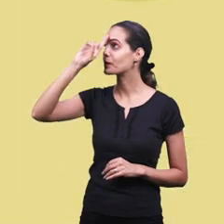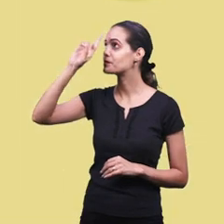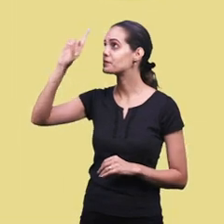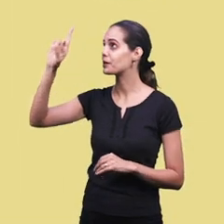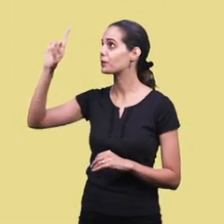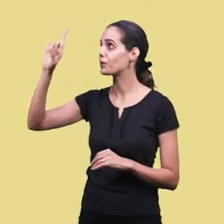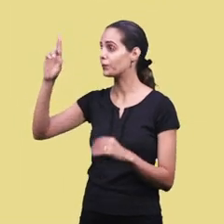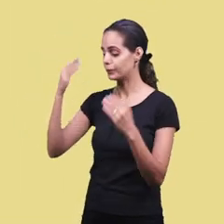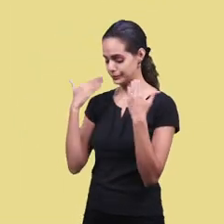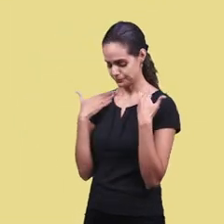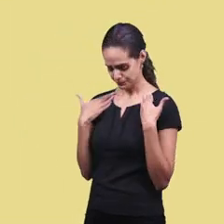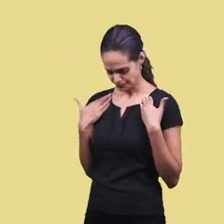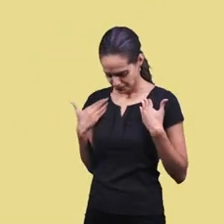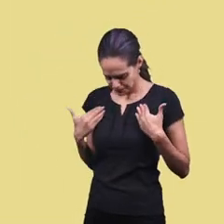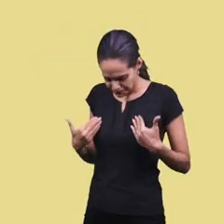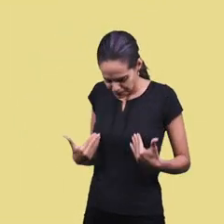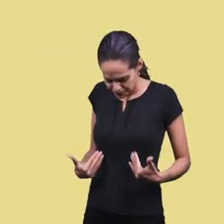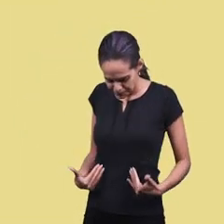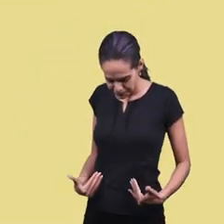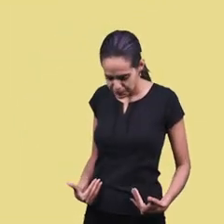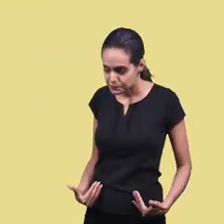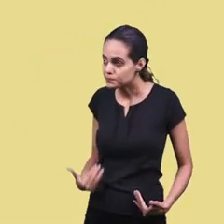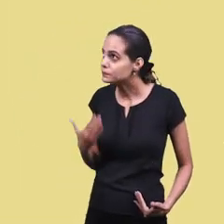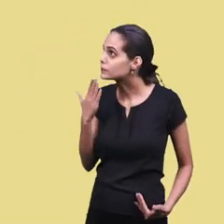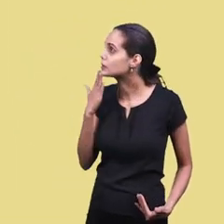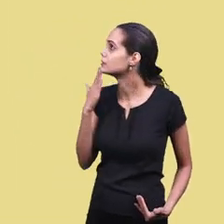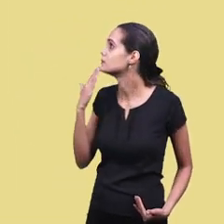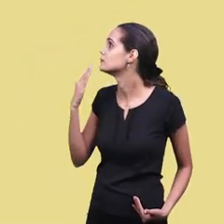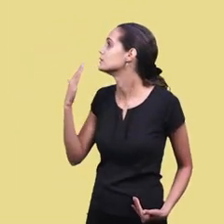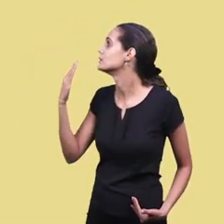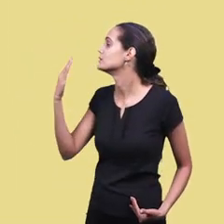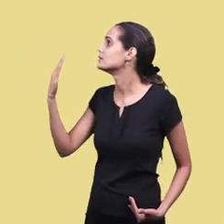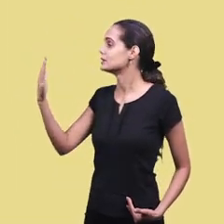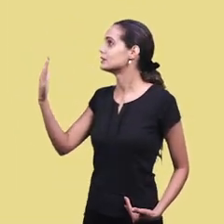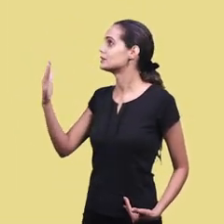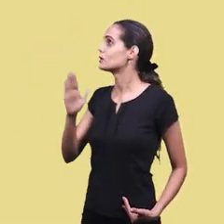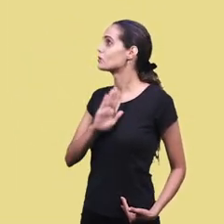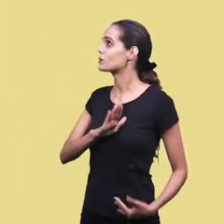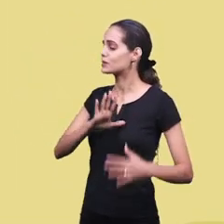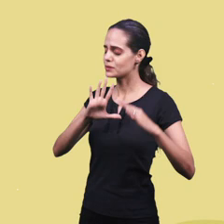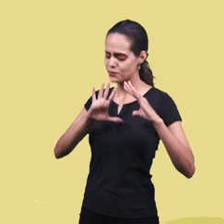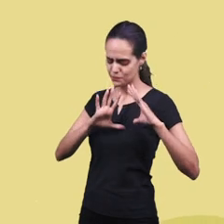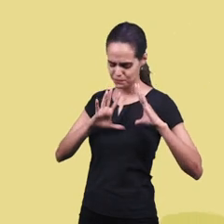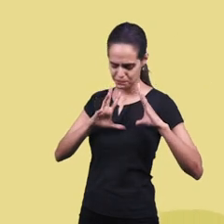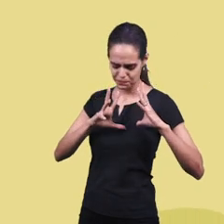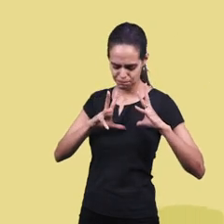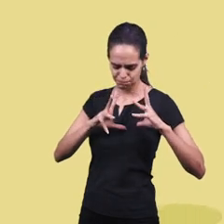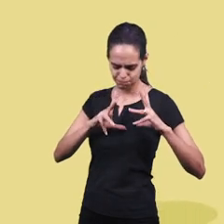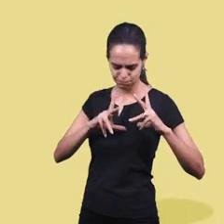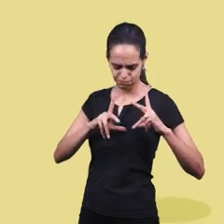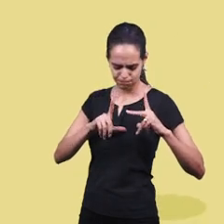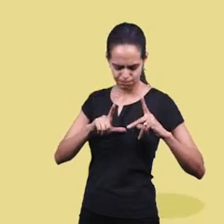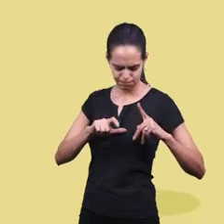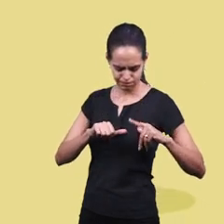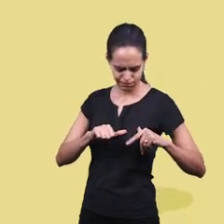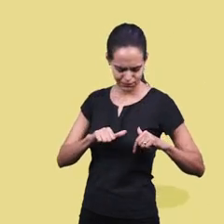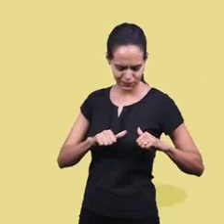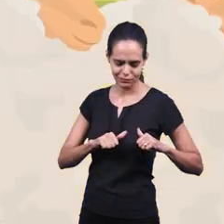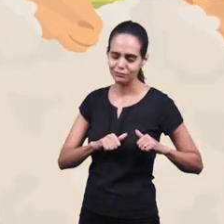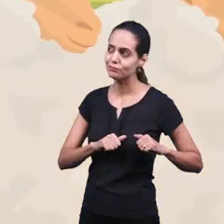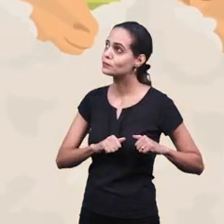Estou aqui para te pedir Viva meu coração